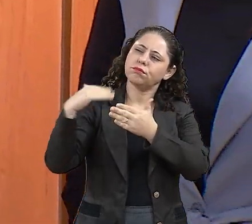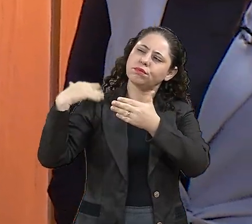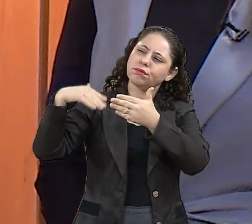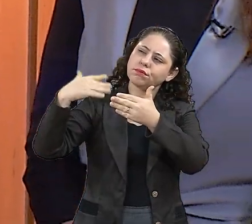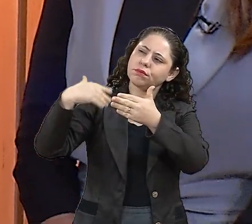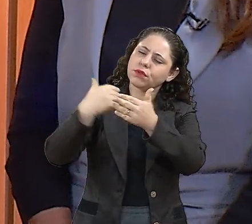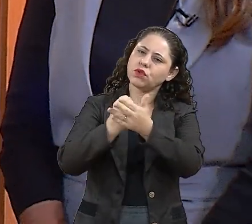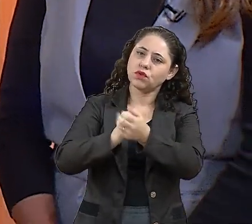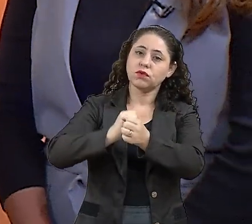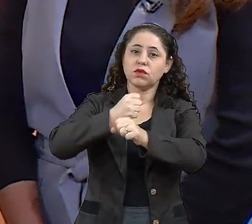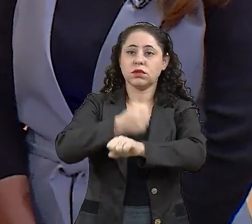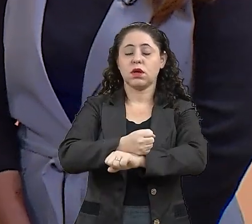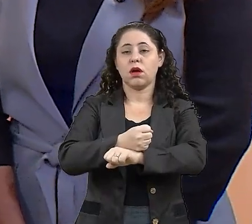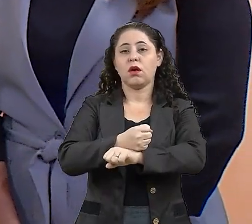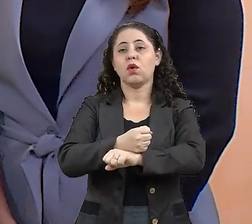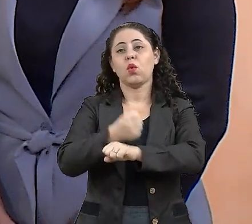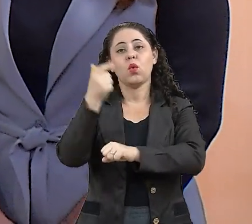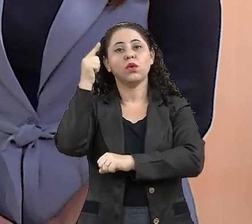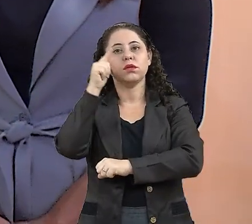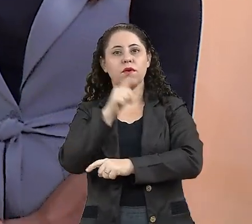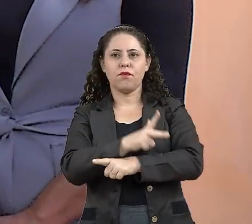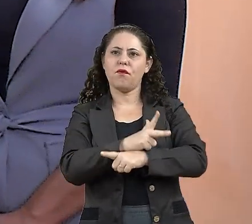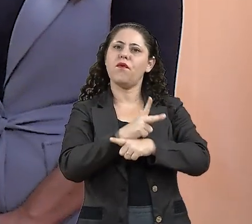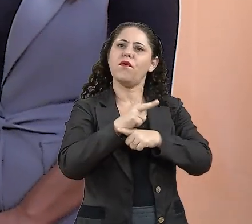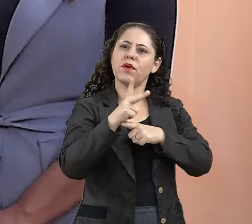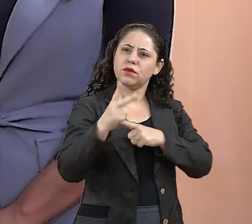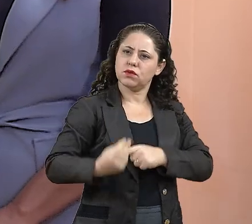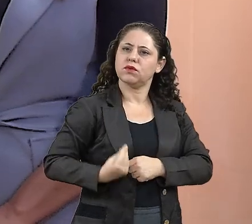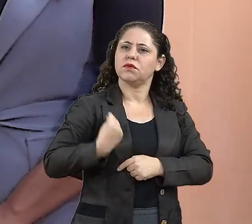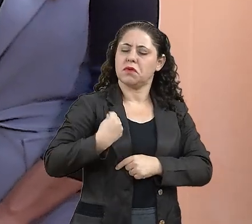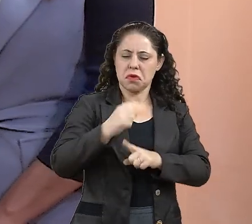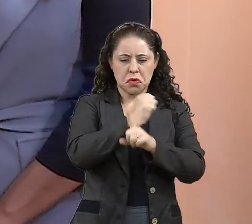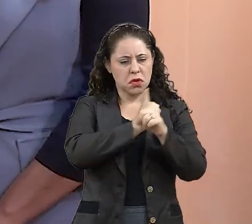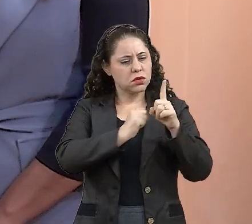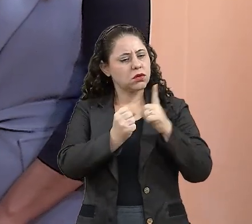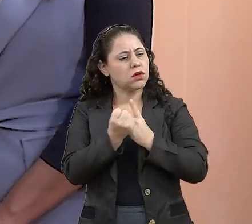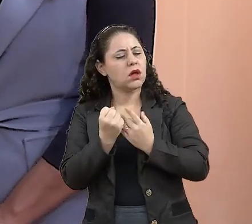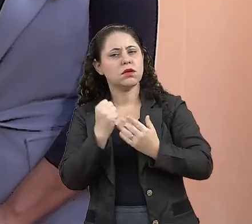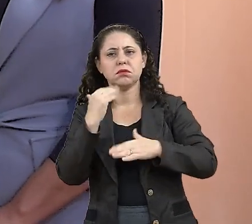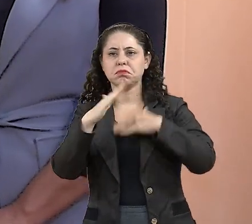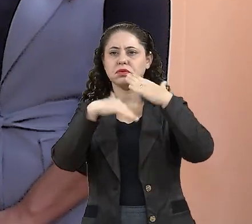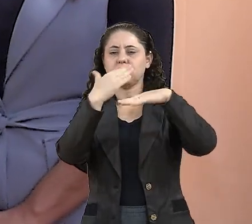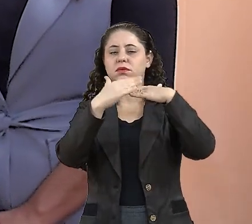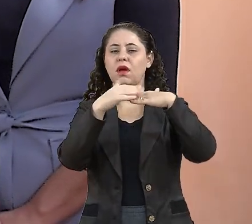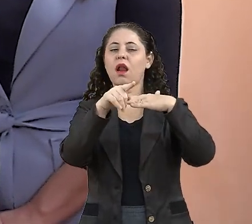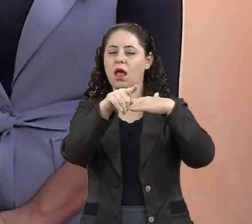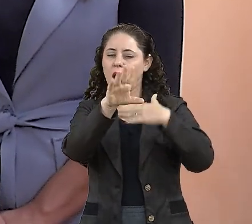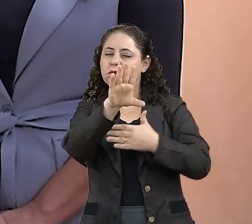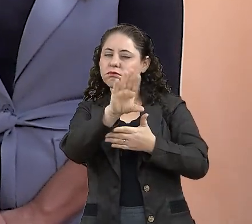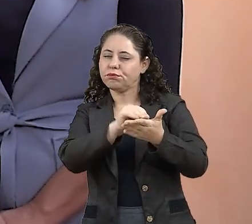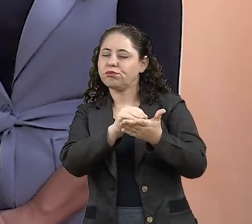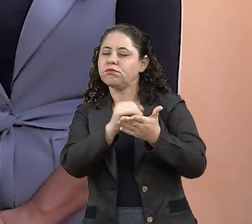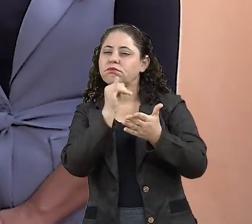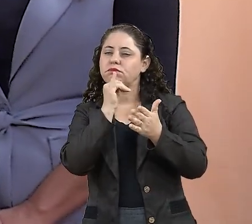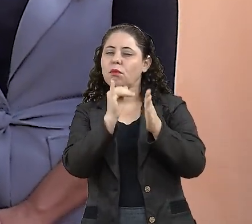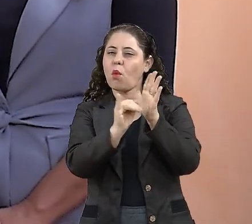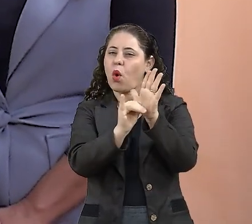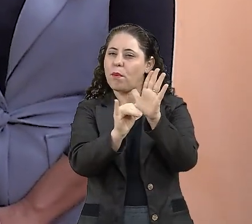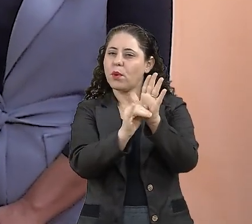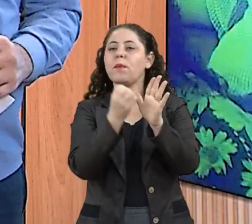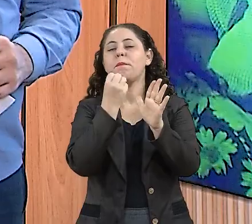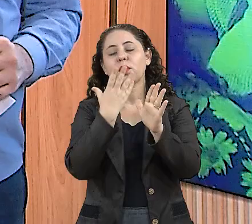esforçou e deu certo na vida, fez bem para a sociedade, o parlamento está falando que esse é um bom exemplo. E a sociedade